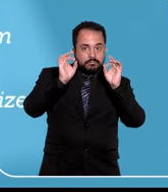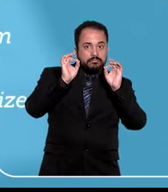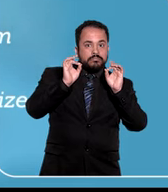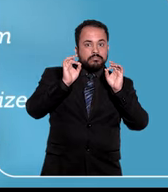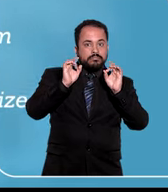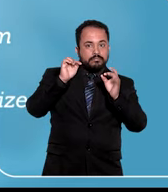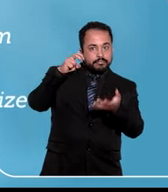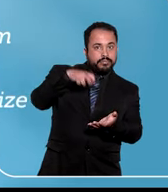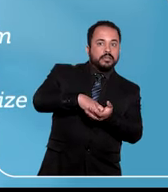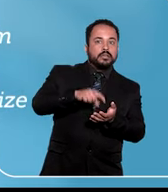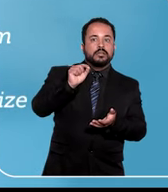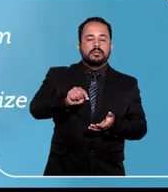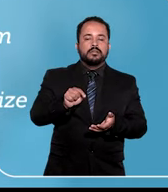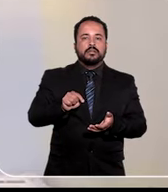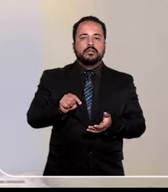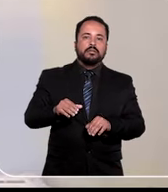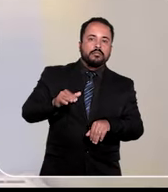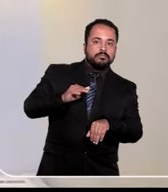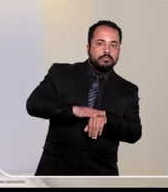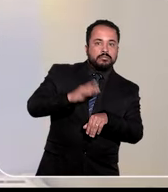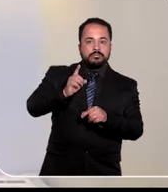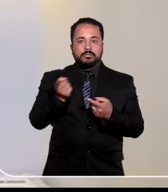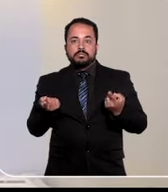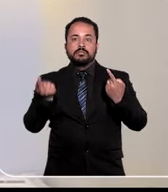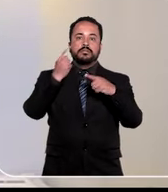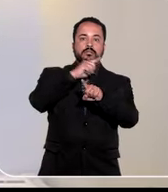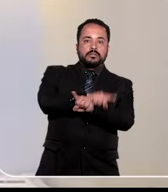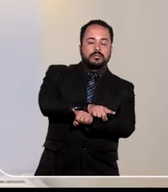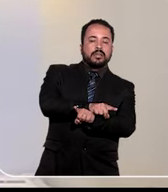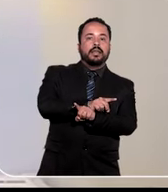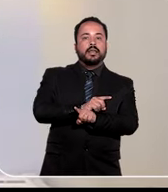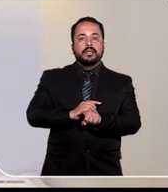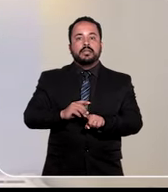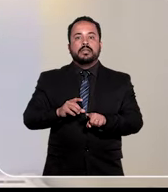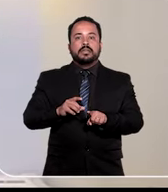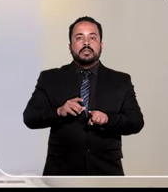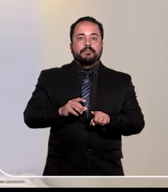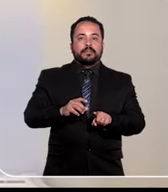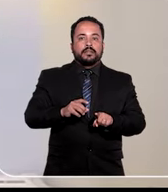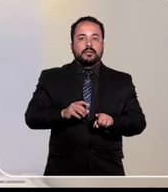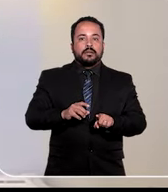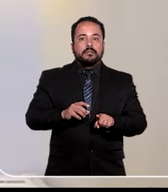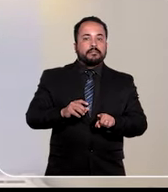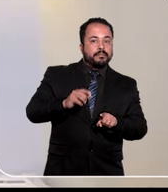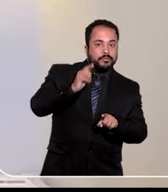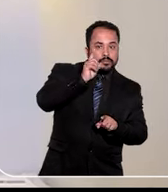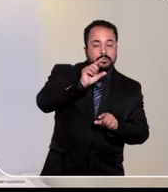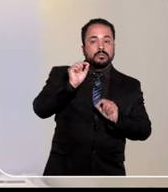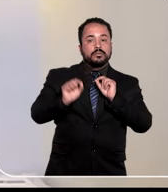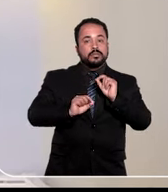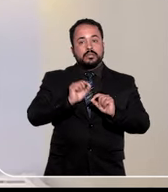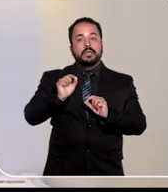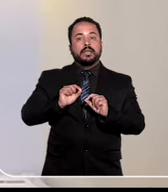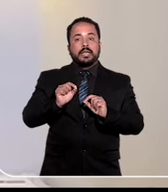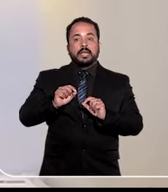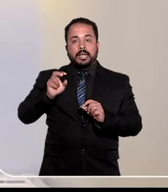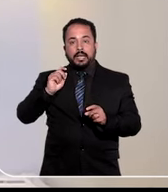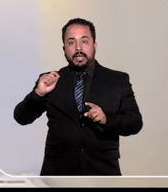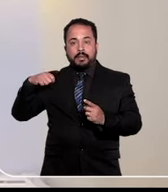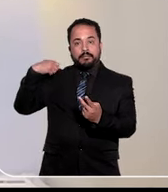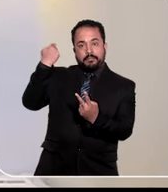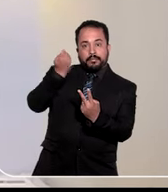diminuição especial da pena. Essa ação autônoma de impugnação, ela se refere à possibilidade excepcional